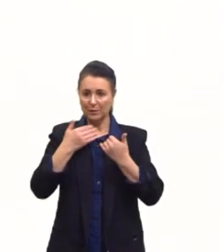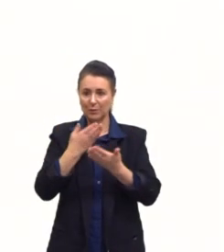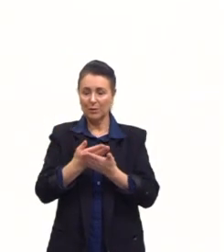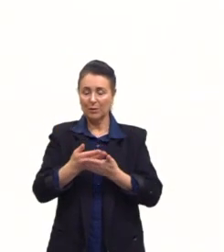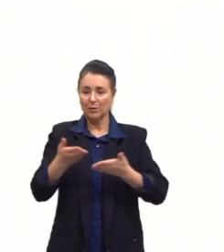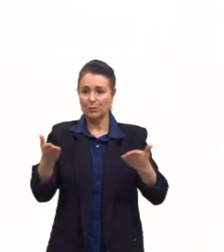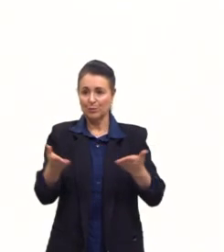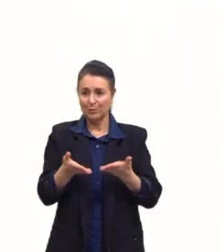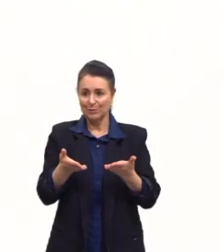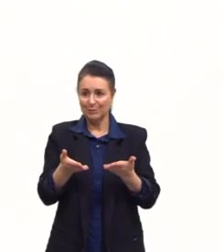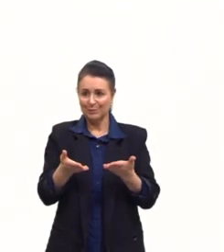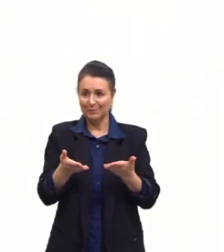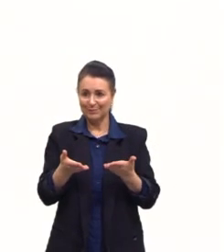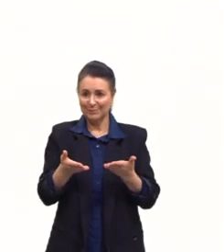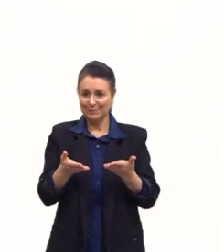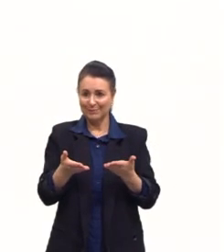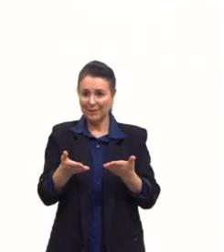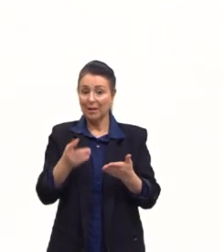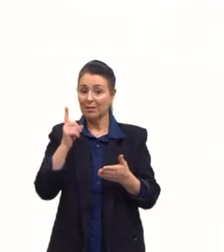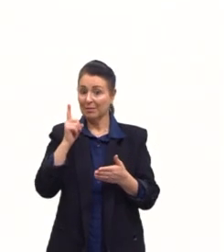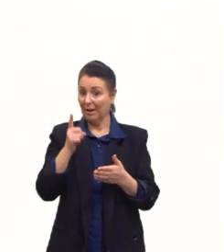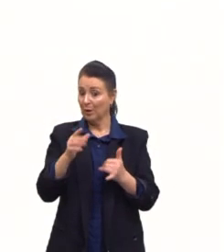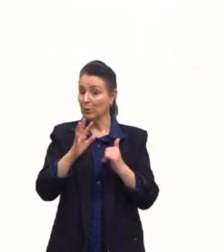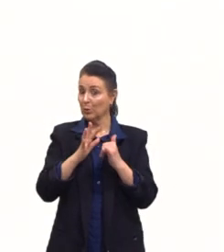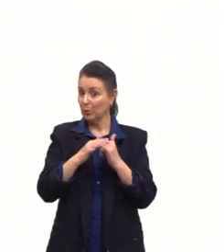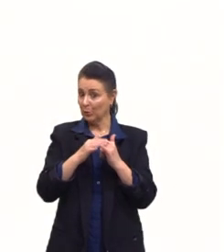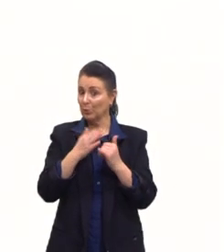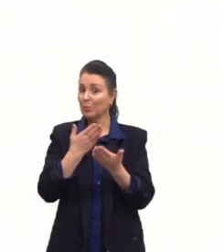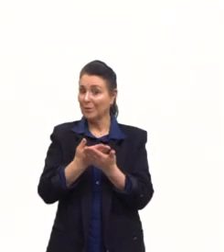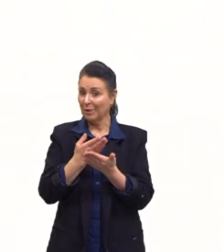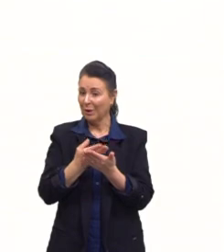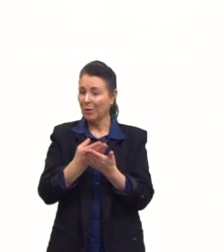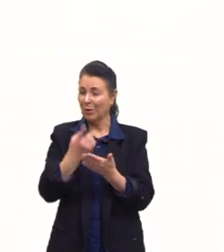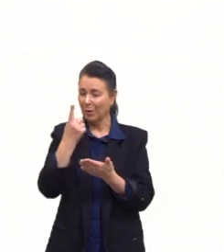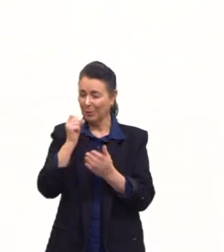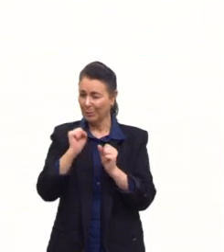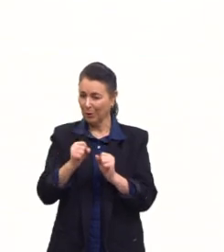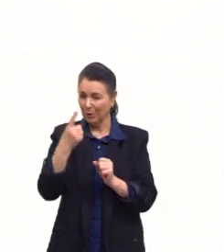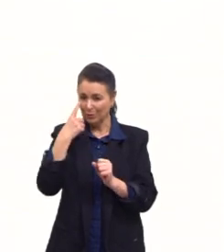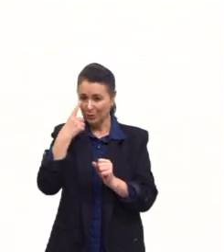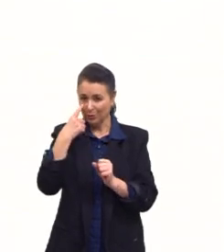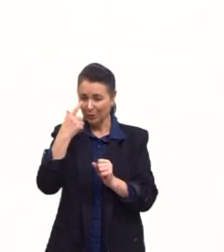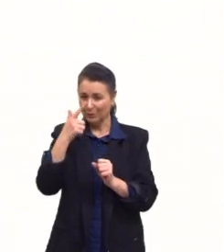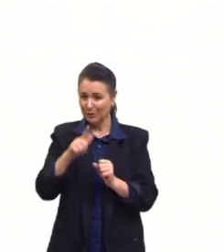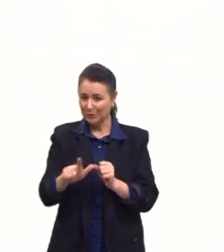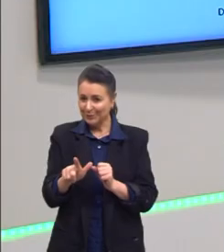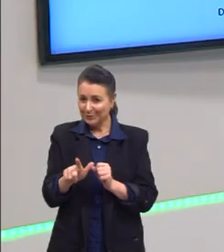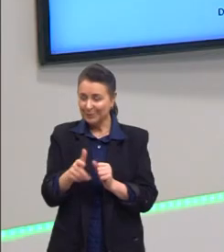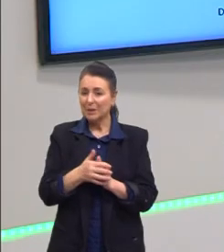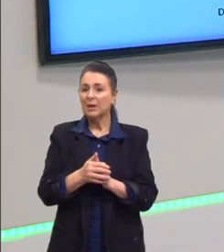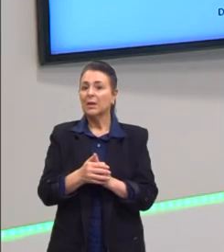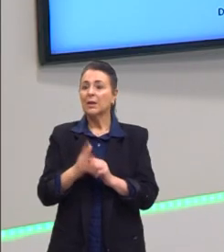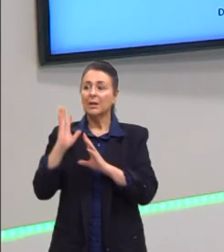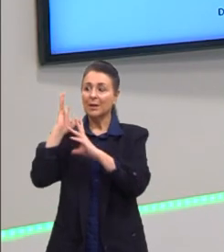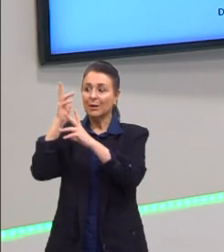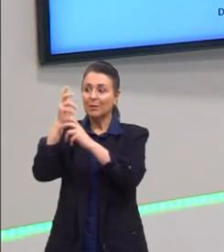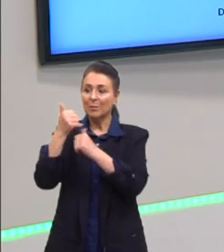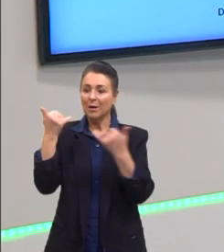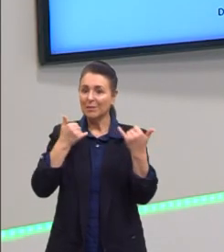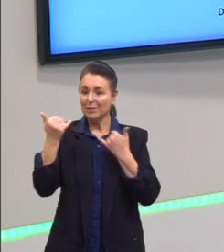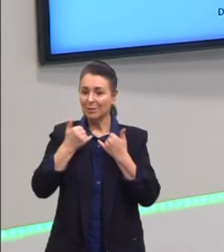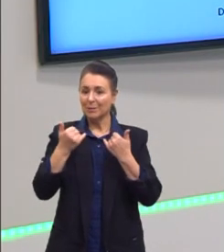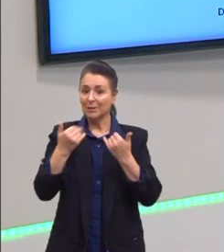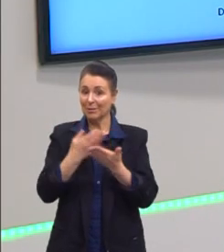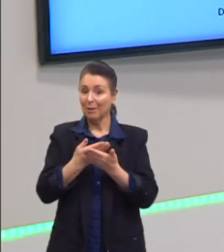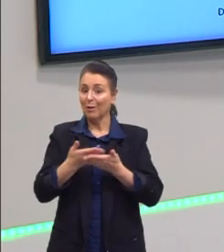de hoje. A aula fica aí disponível para vocês, vocês podem assistir novamente e retomar todas as informações de